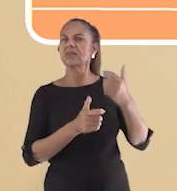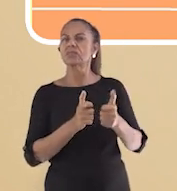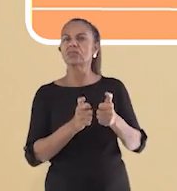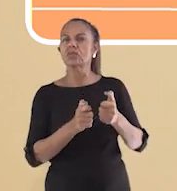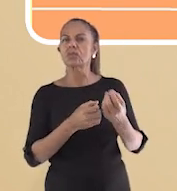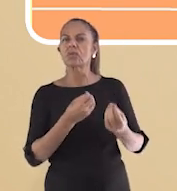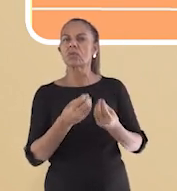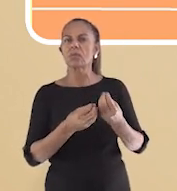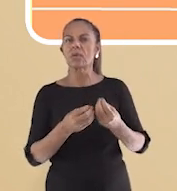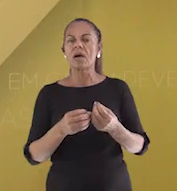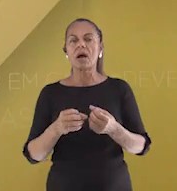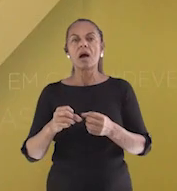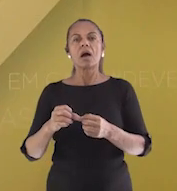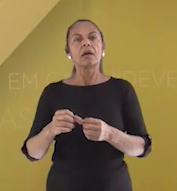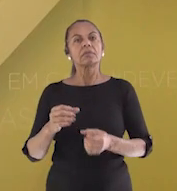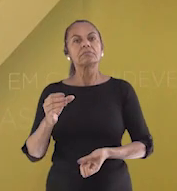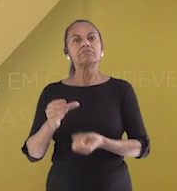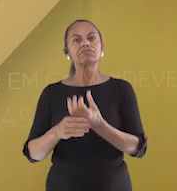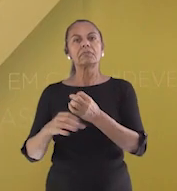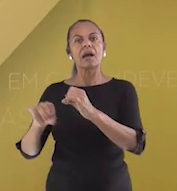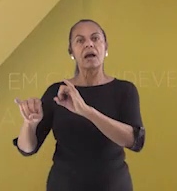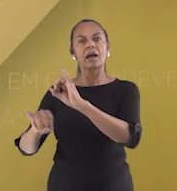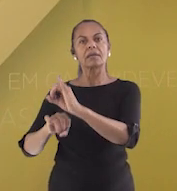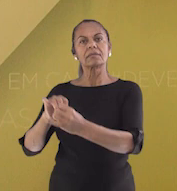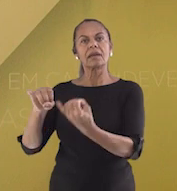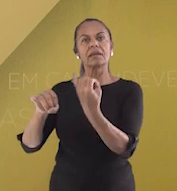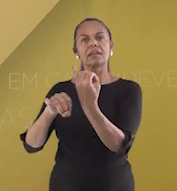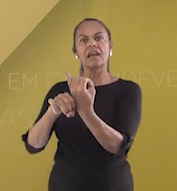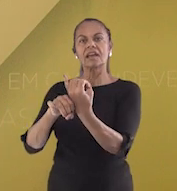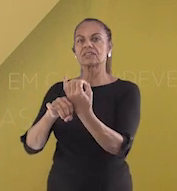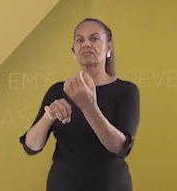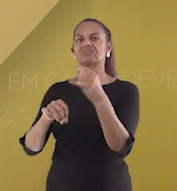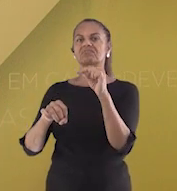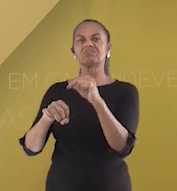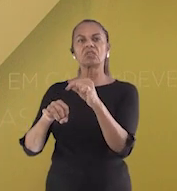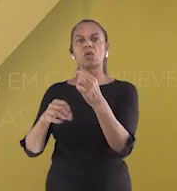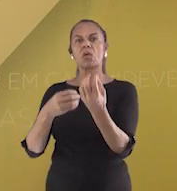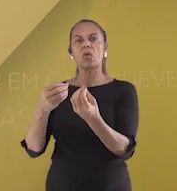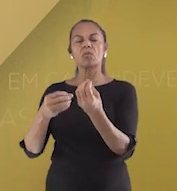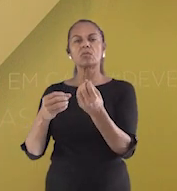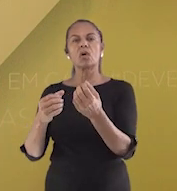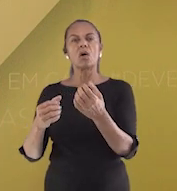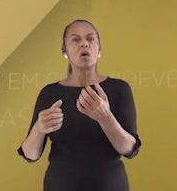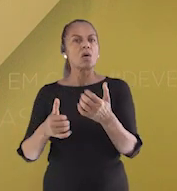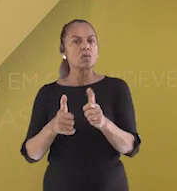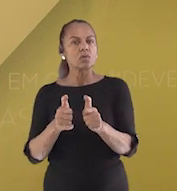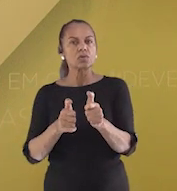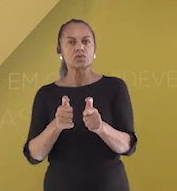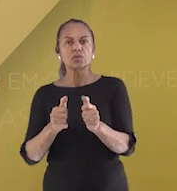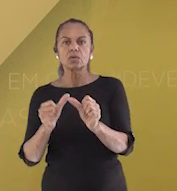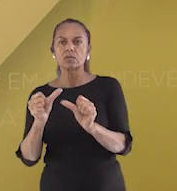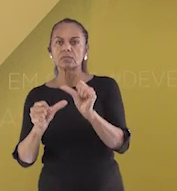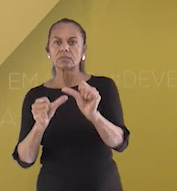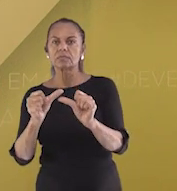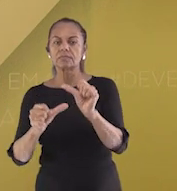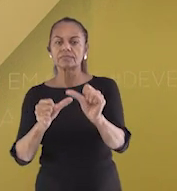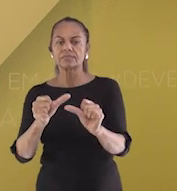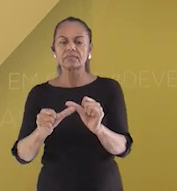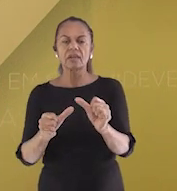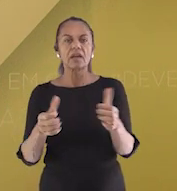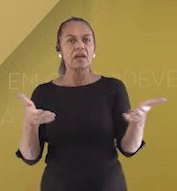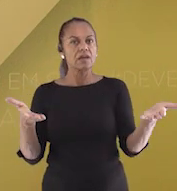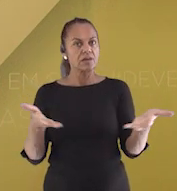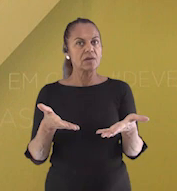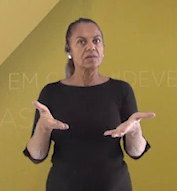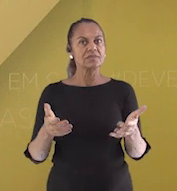como a chegada da internet, como os jogos e os aparelhos eletrônicos se modificaram. E hoje podemos jogar até pelo celular.